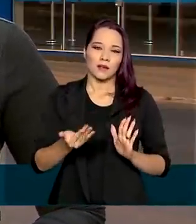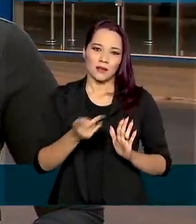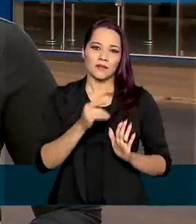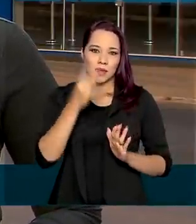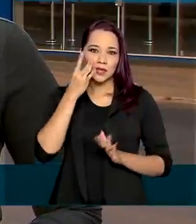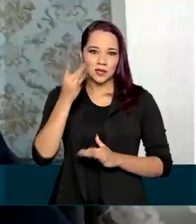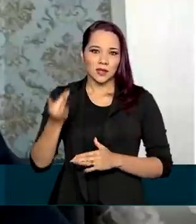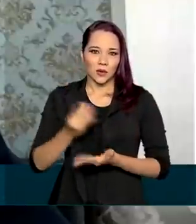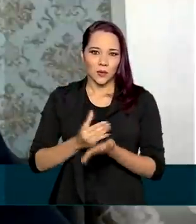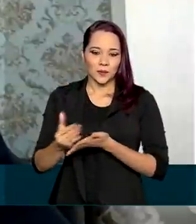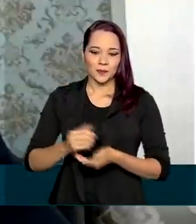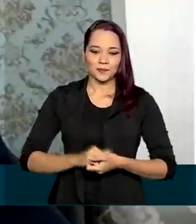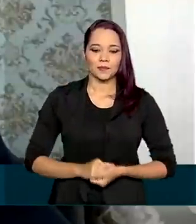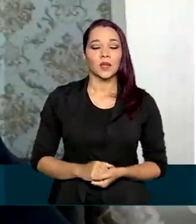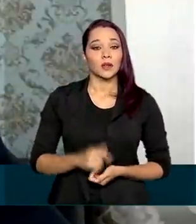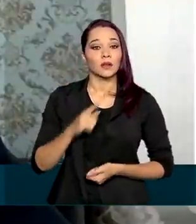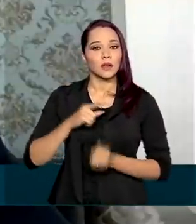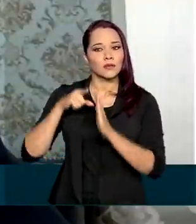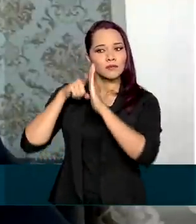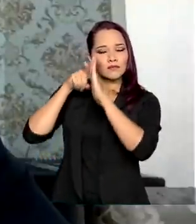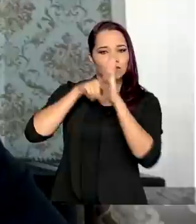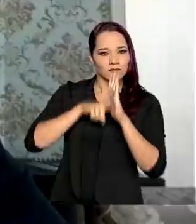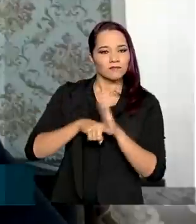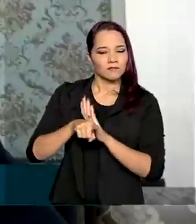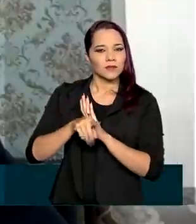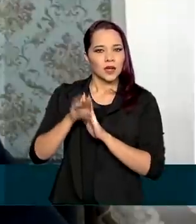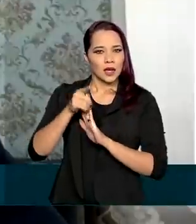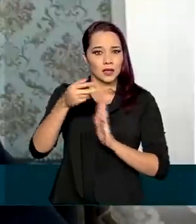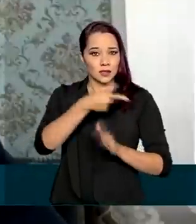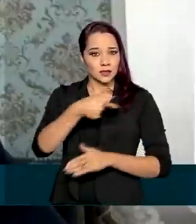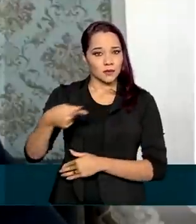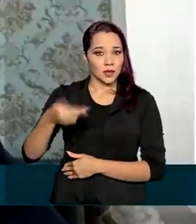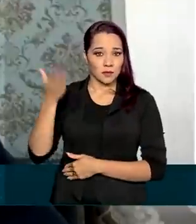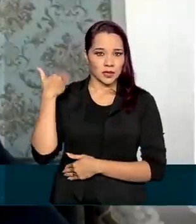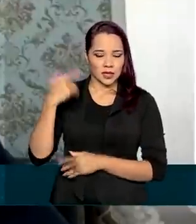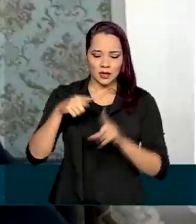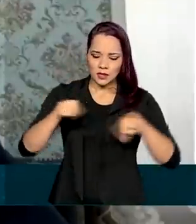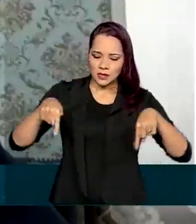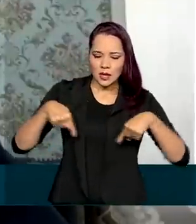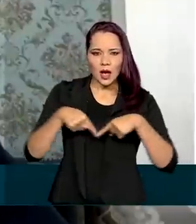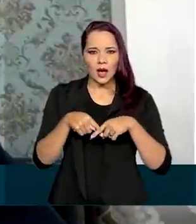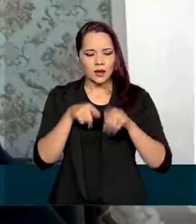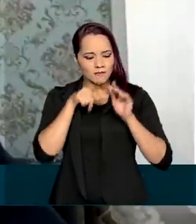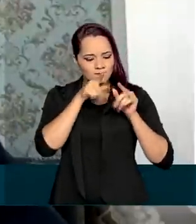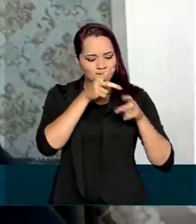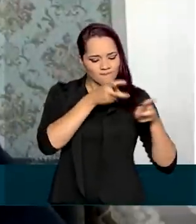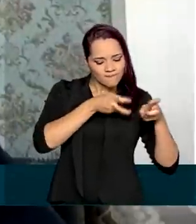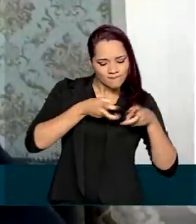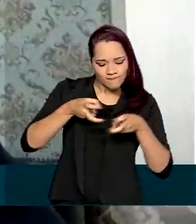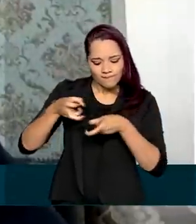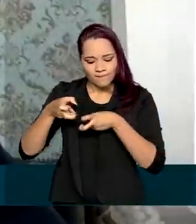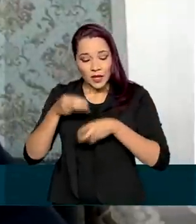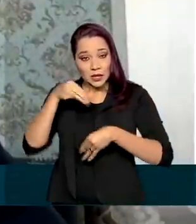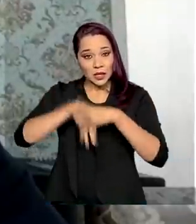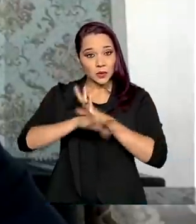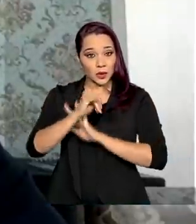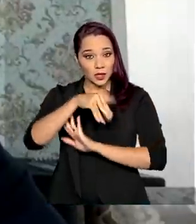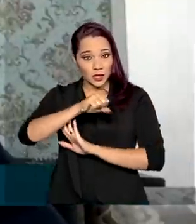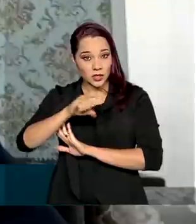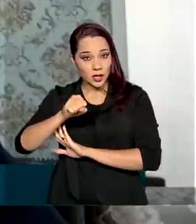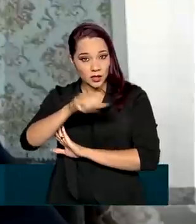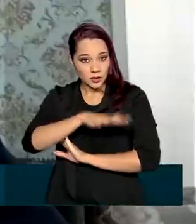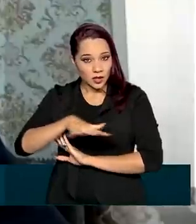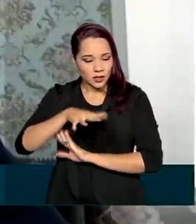presencial. Houve averiguação por meio de inspeções na semana passada das salas e consultórios de perícia dentro do INSS, nas áreas